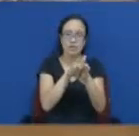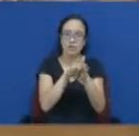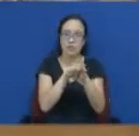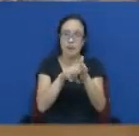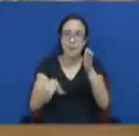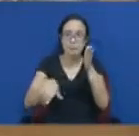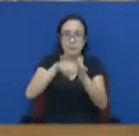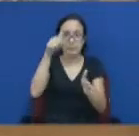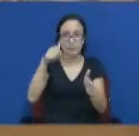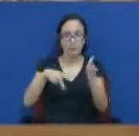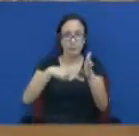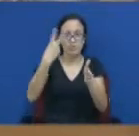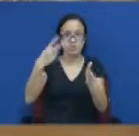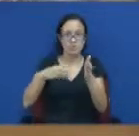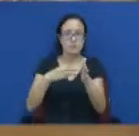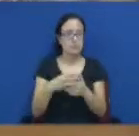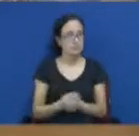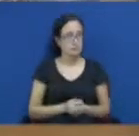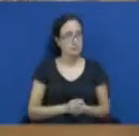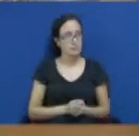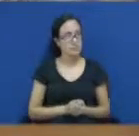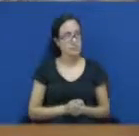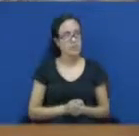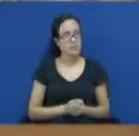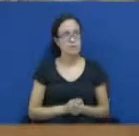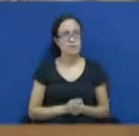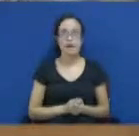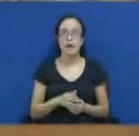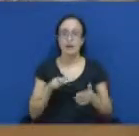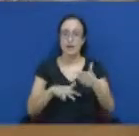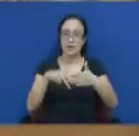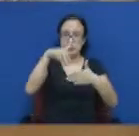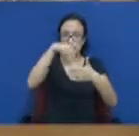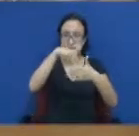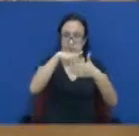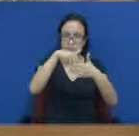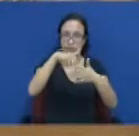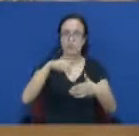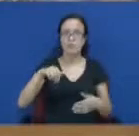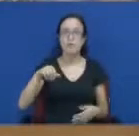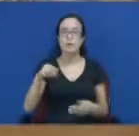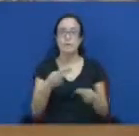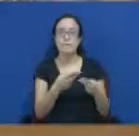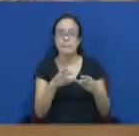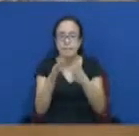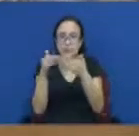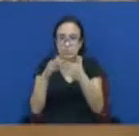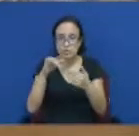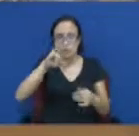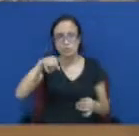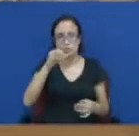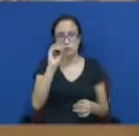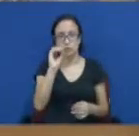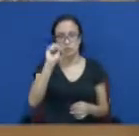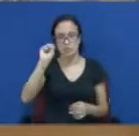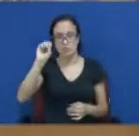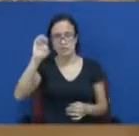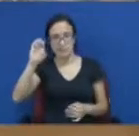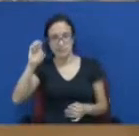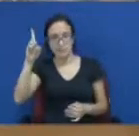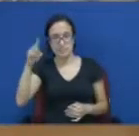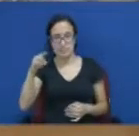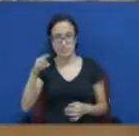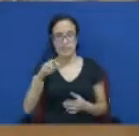foram as seguintes. A tribuna solicitada pelo senhor José Oliveira, que discorrerá sobre o segundo Fórum de